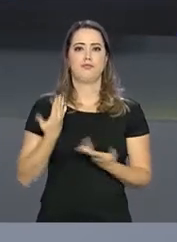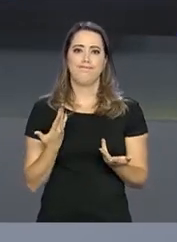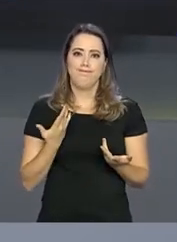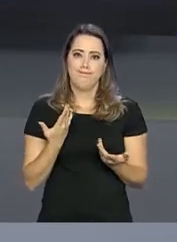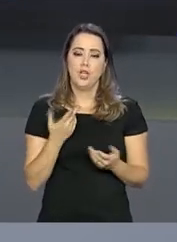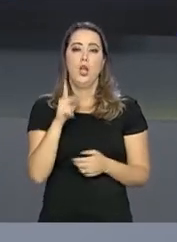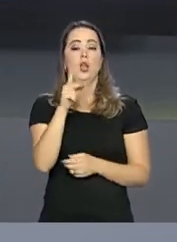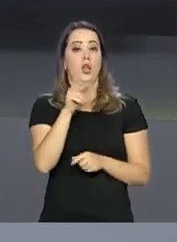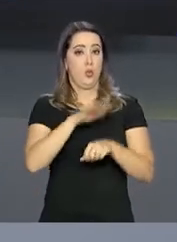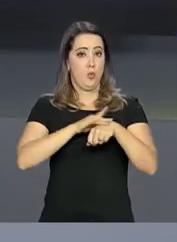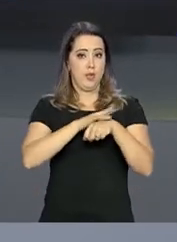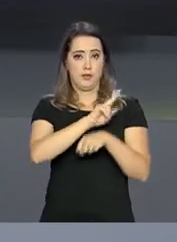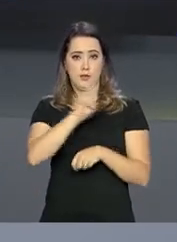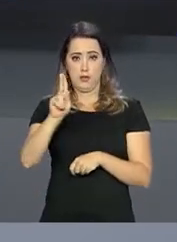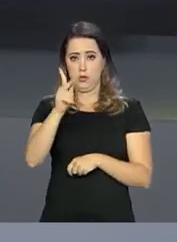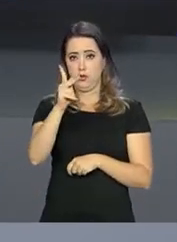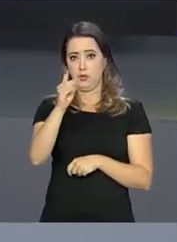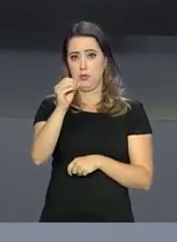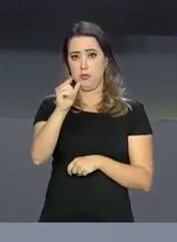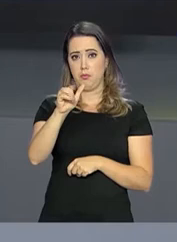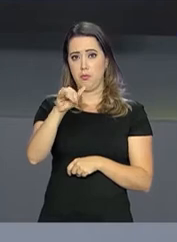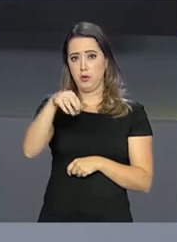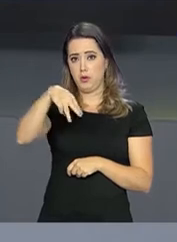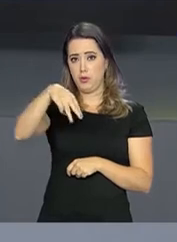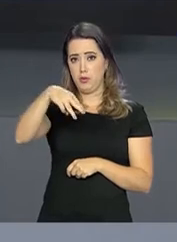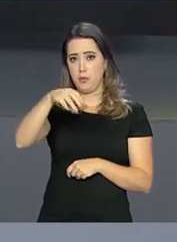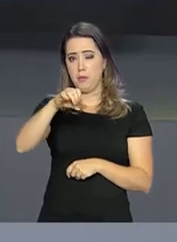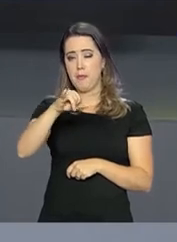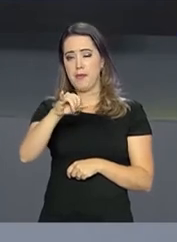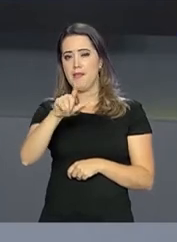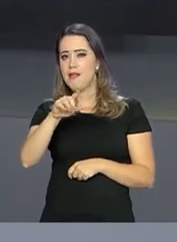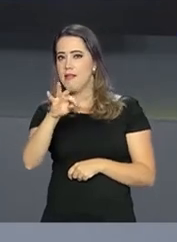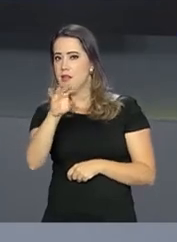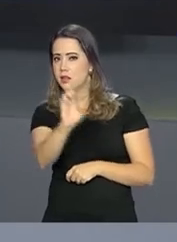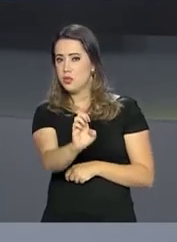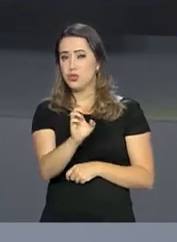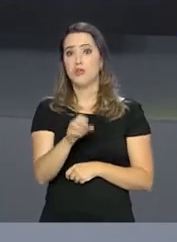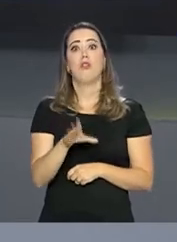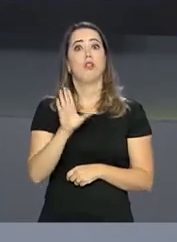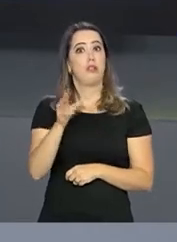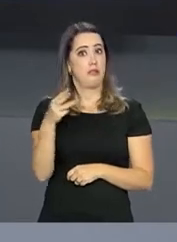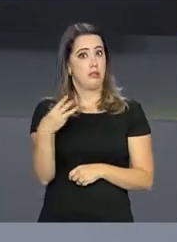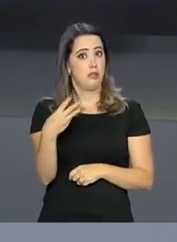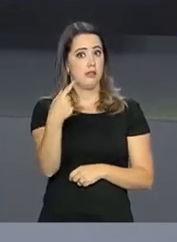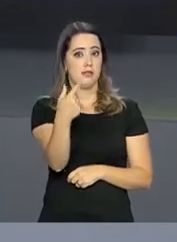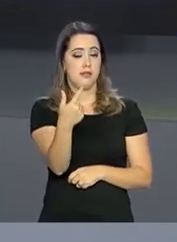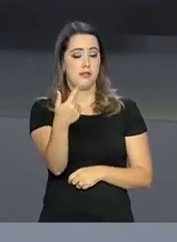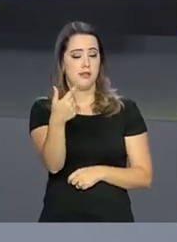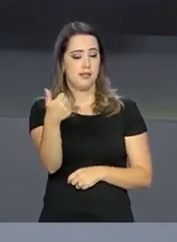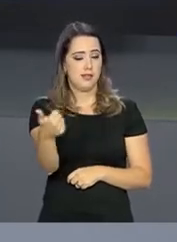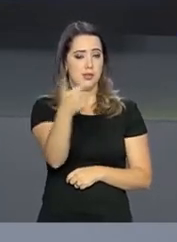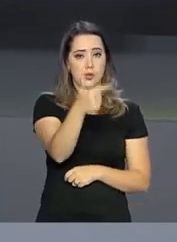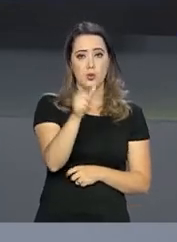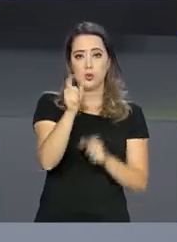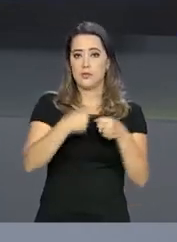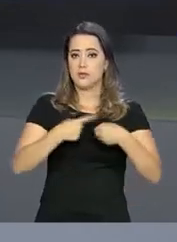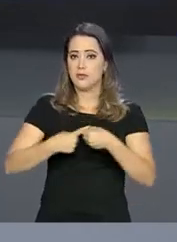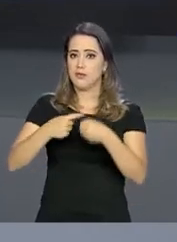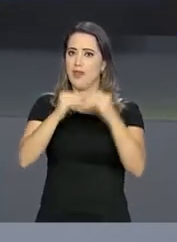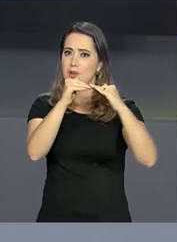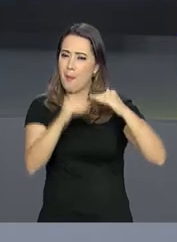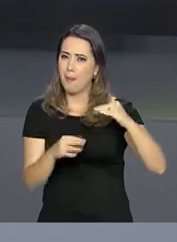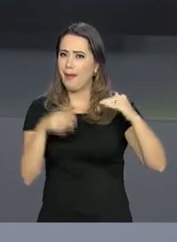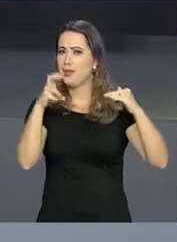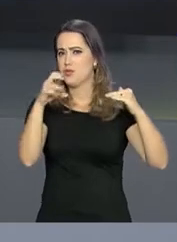da poliomielite, por exemplo, segundo o Ministério da Saúde, 312 cidades estão com cobertura abaixo de 50%. A